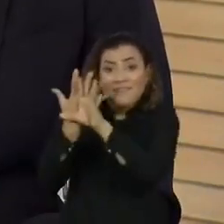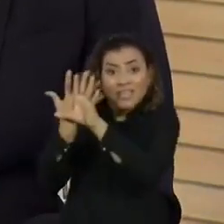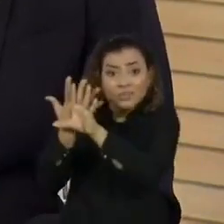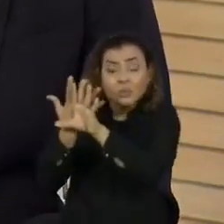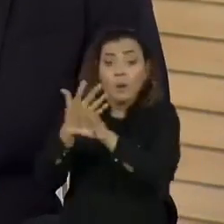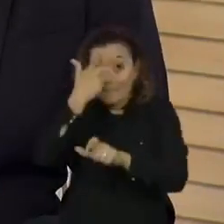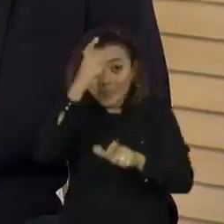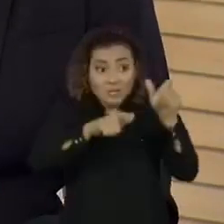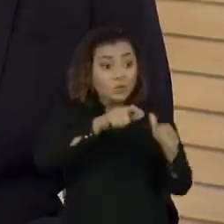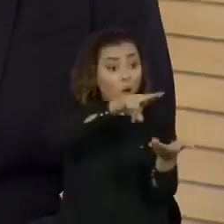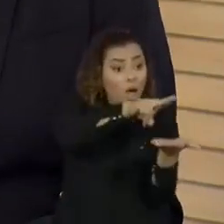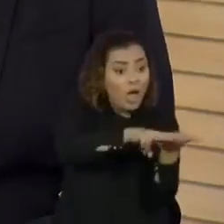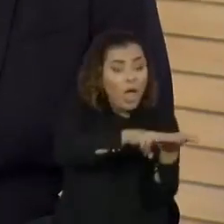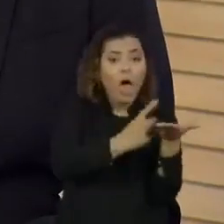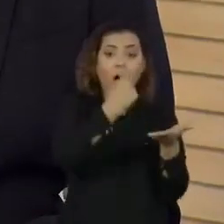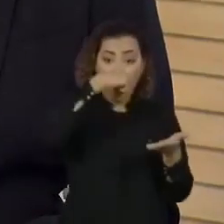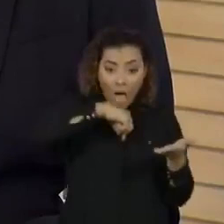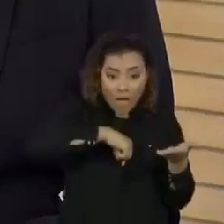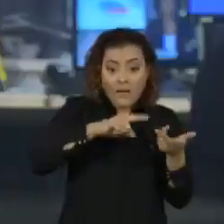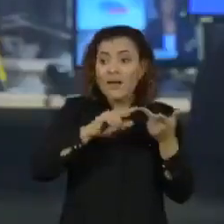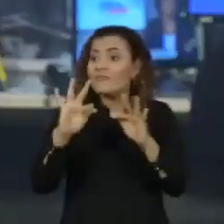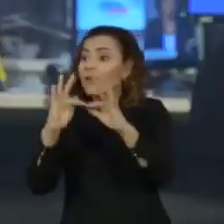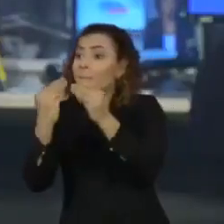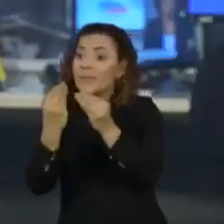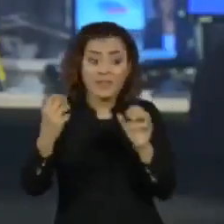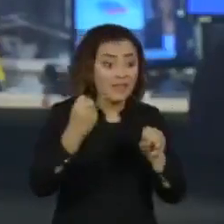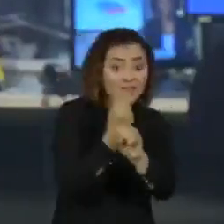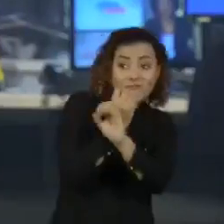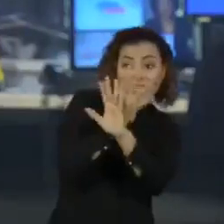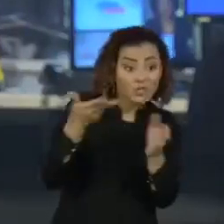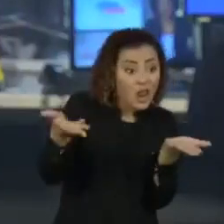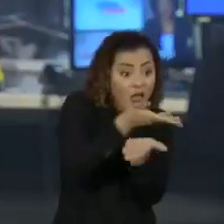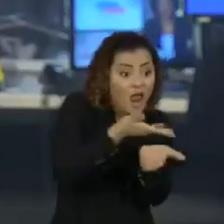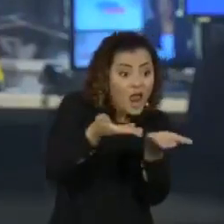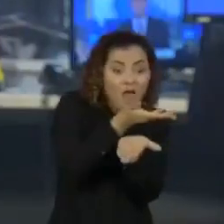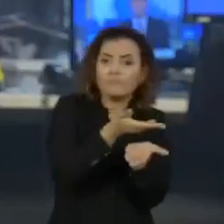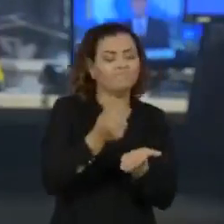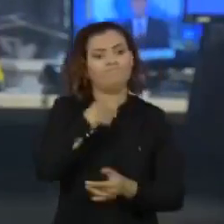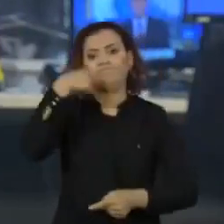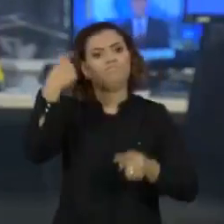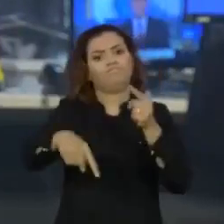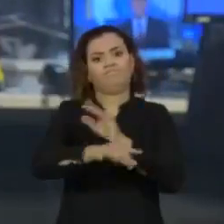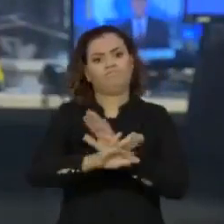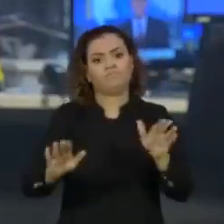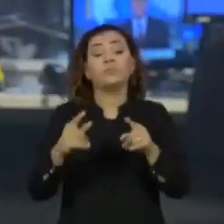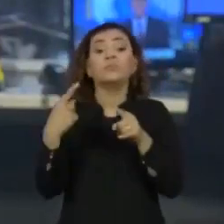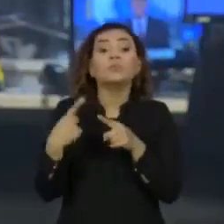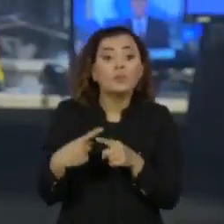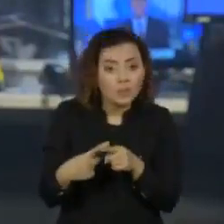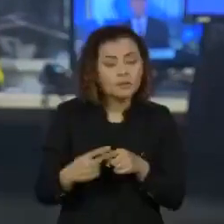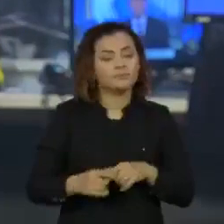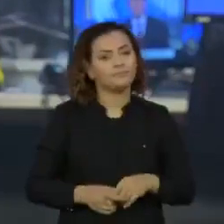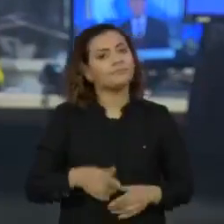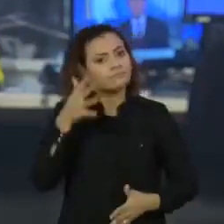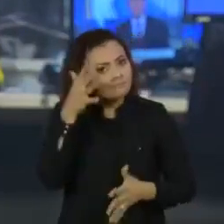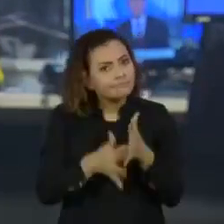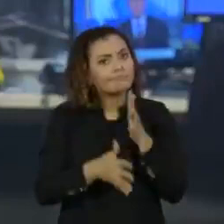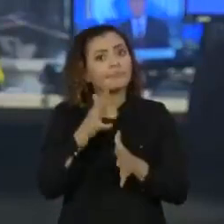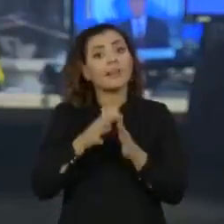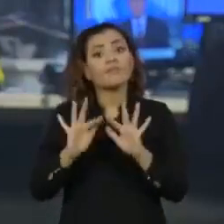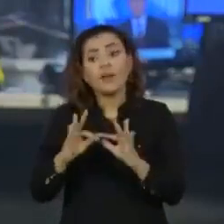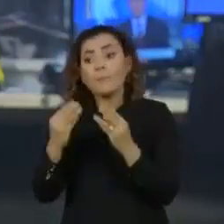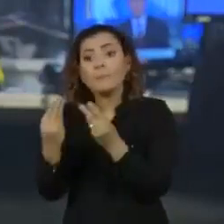entre pacientes sedados com os familiares. A decisão foi recebida com surpresa, uma vez que ela dificulta o acesso de